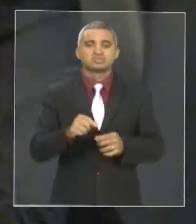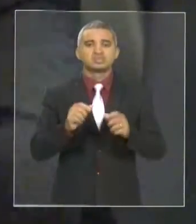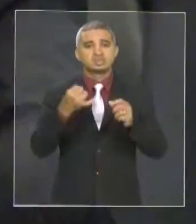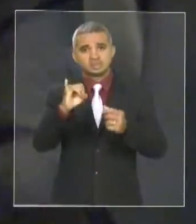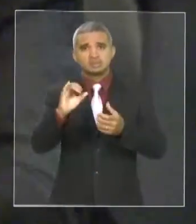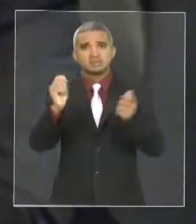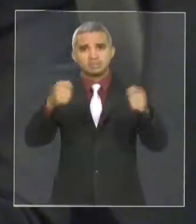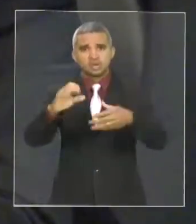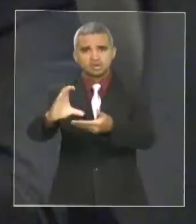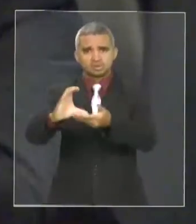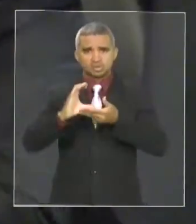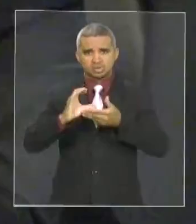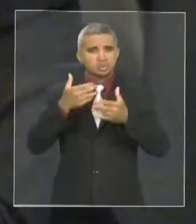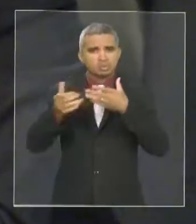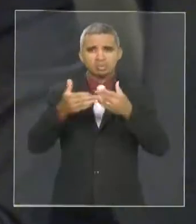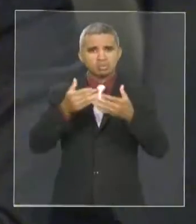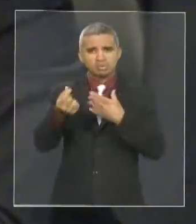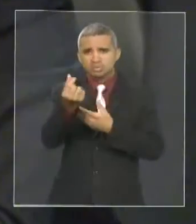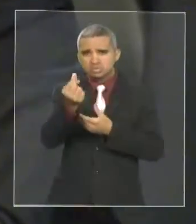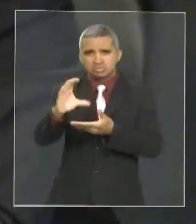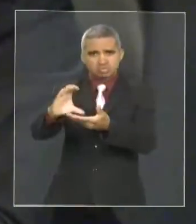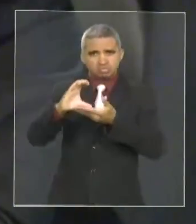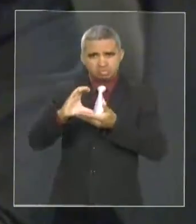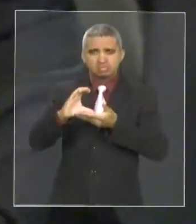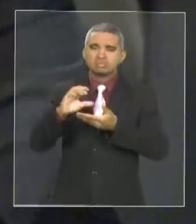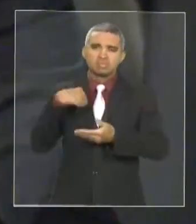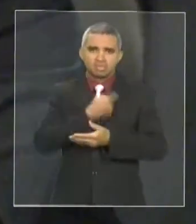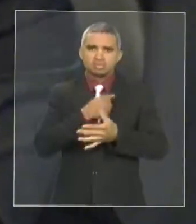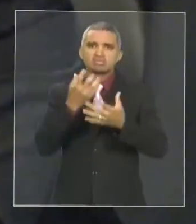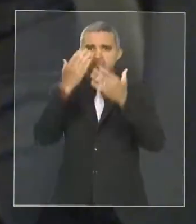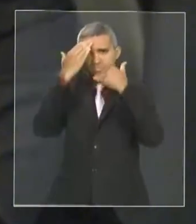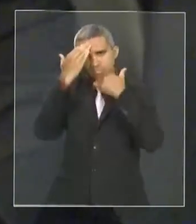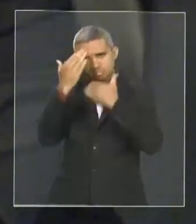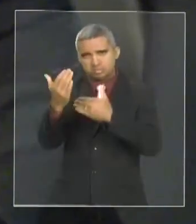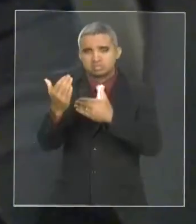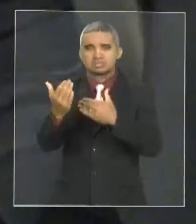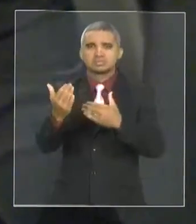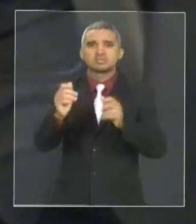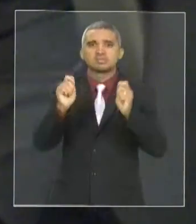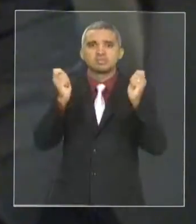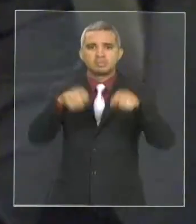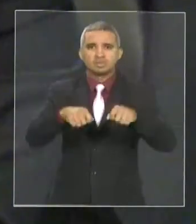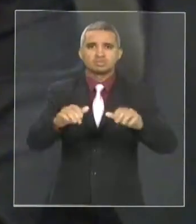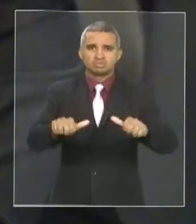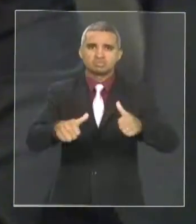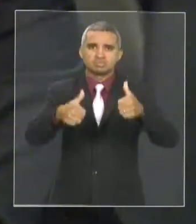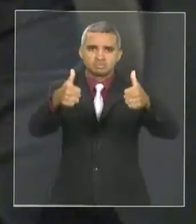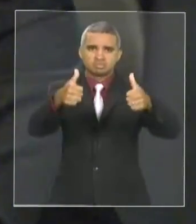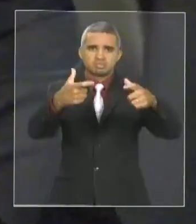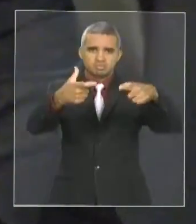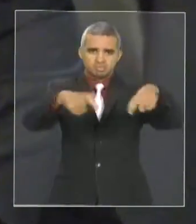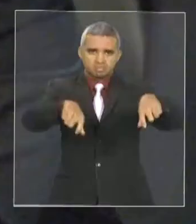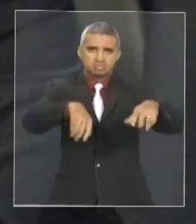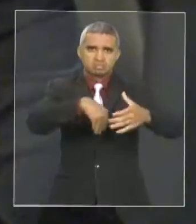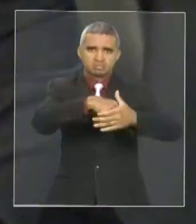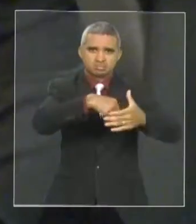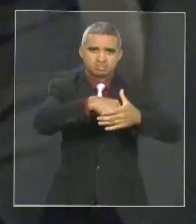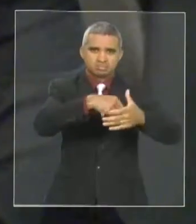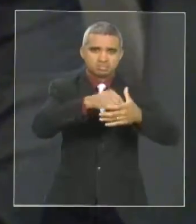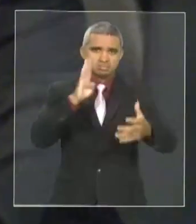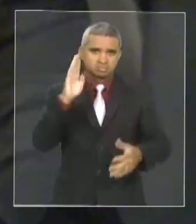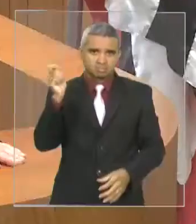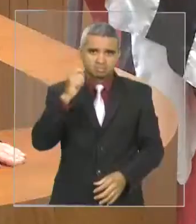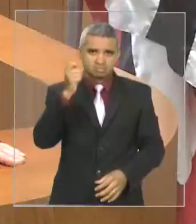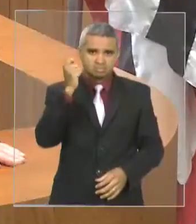também destinar qualquer valor da emenda será bem-vindo para que nós possamos melhorar, ampliar o estádio de futebol de Barra do Cordo Leandrão.